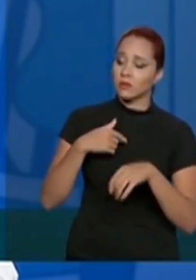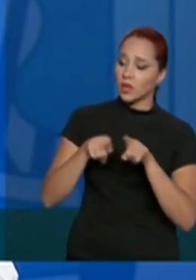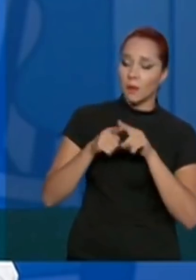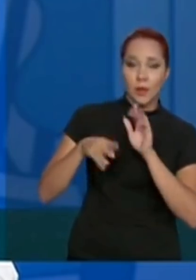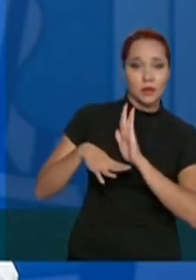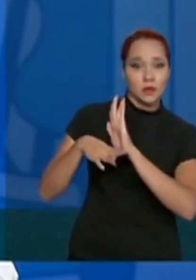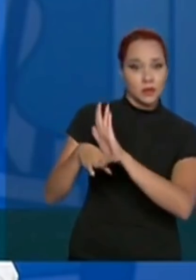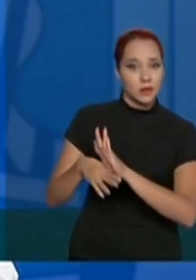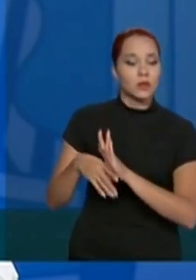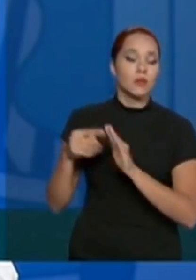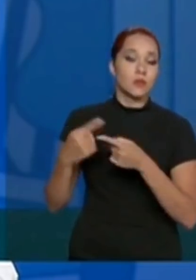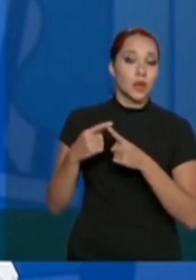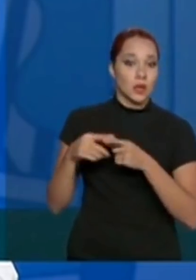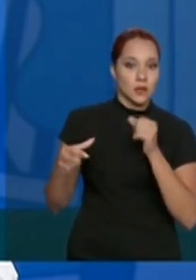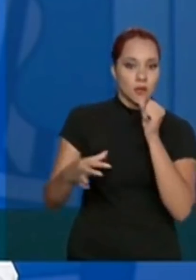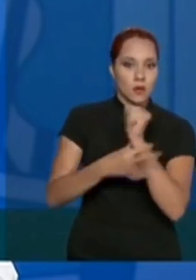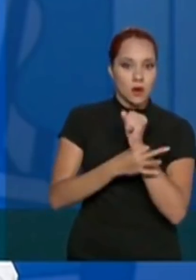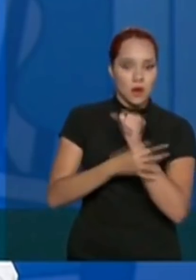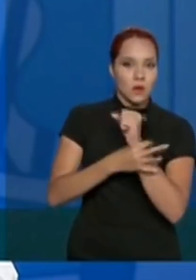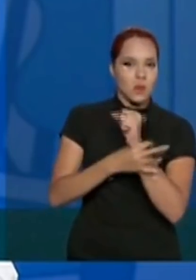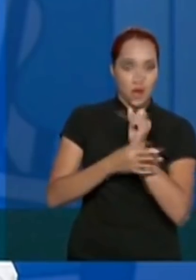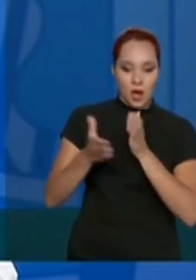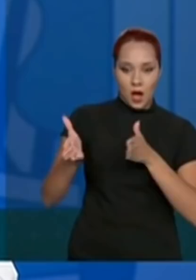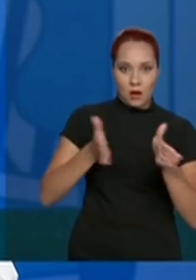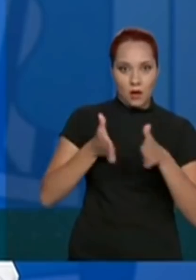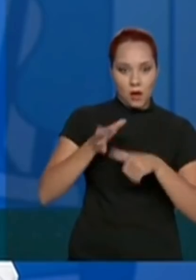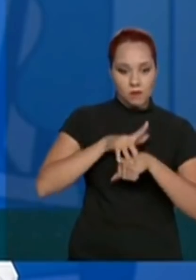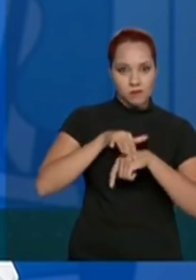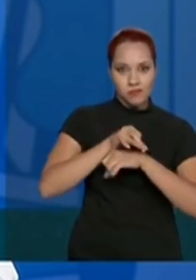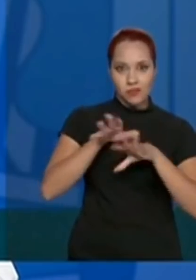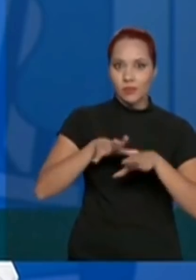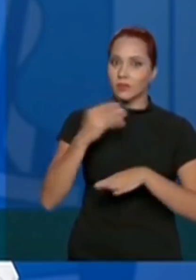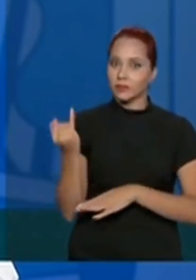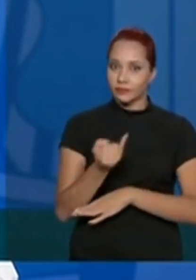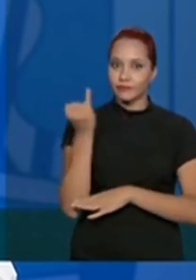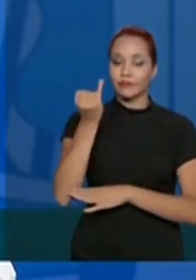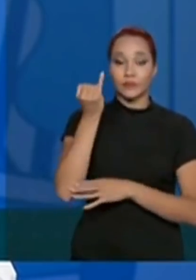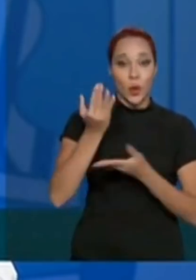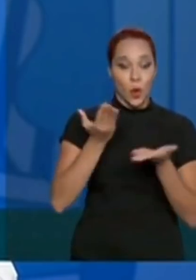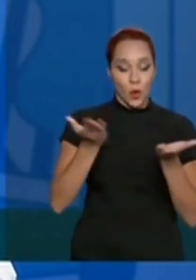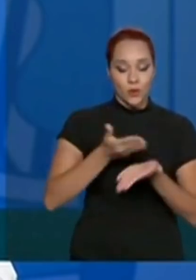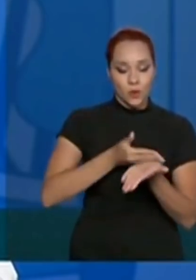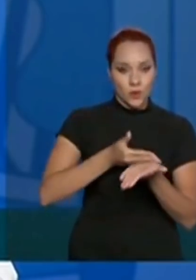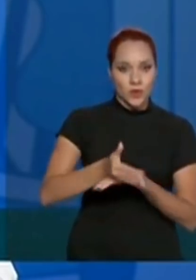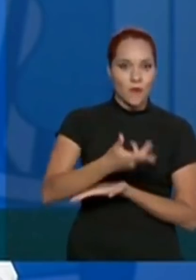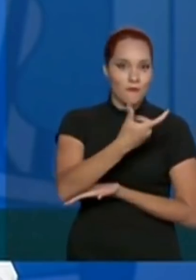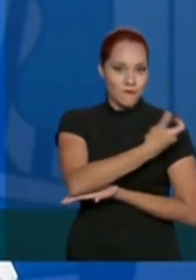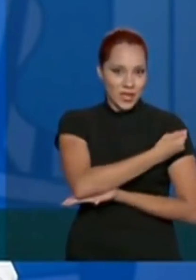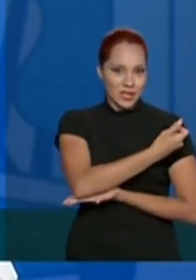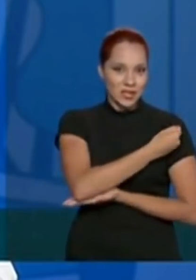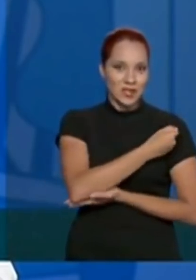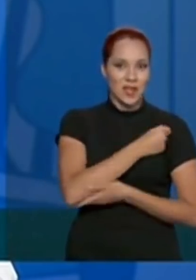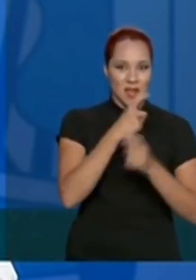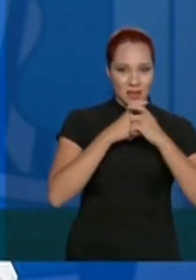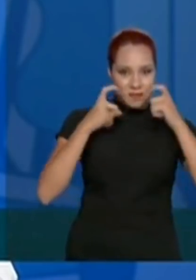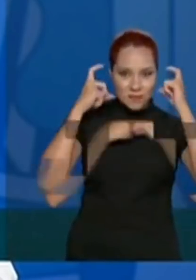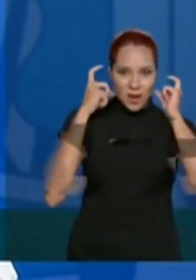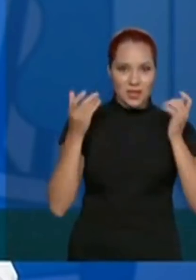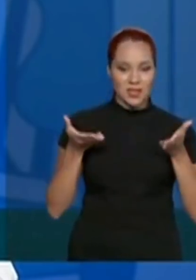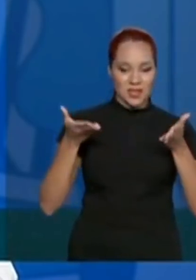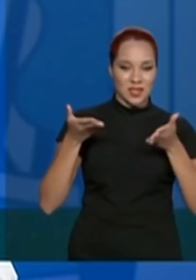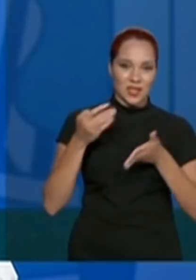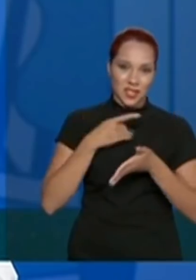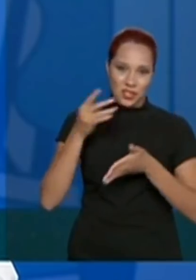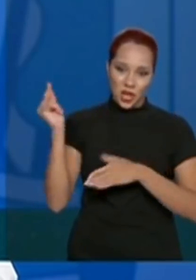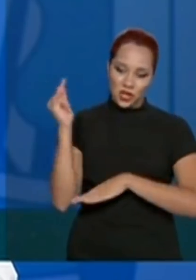porque a segurança nessa epidemia é fundamental. Hoje começamos a vacinar essas máscaras que chegam agora da